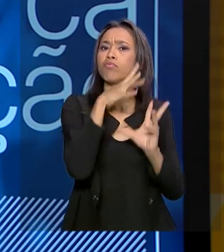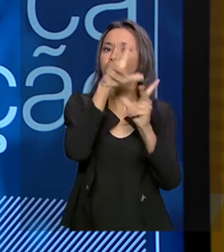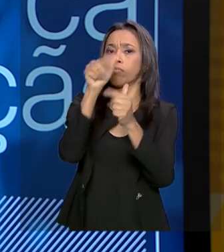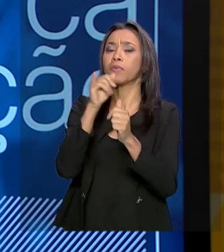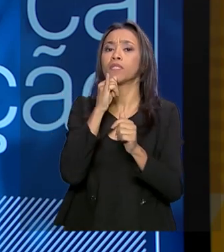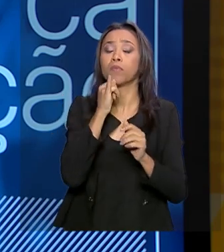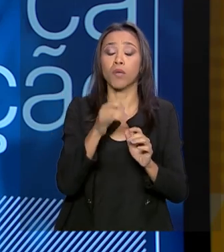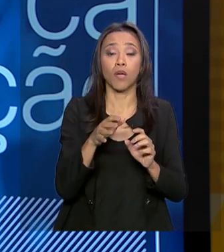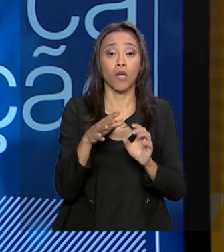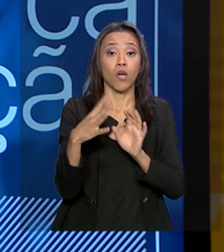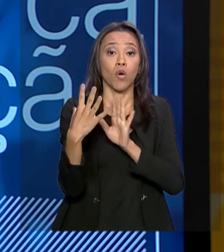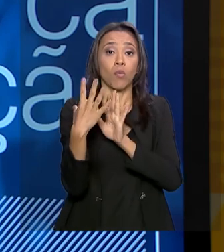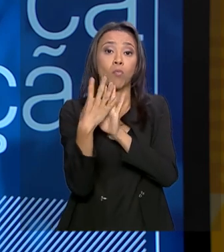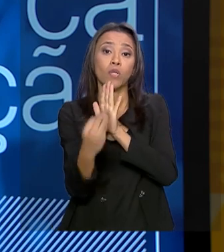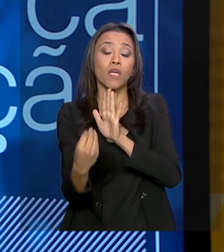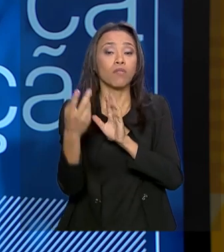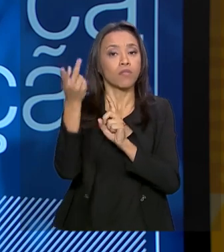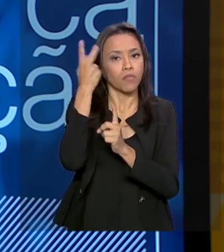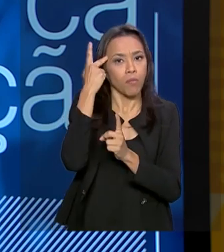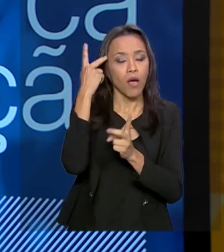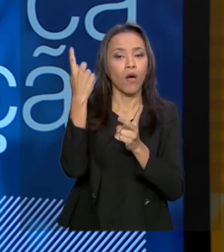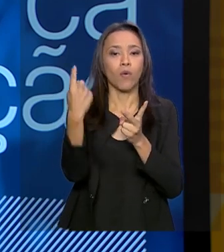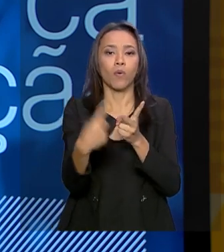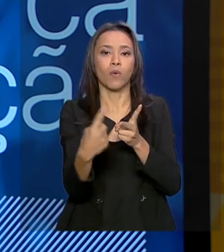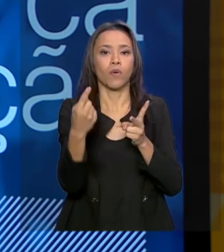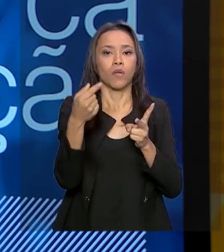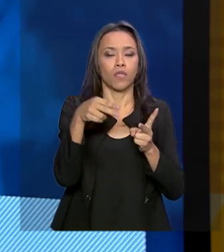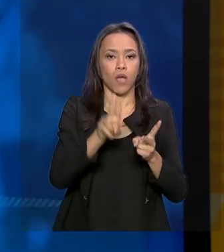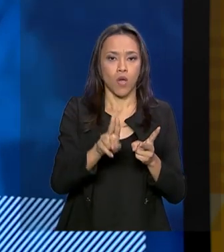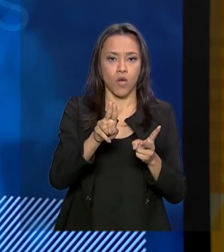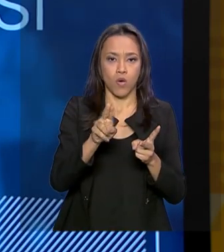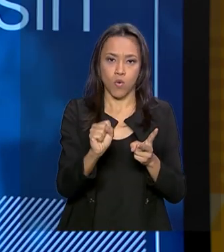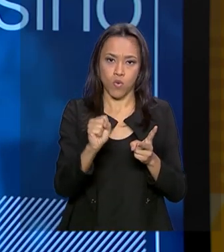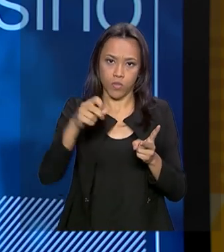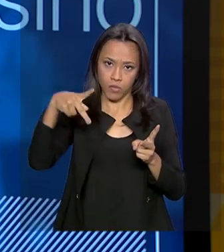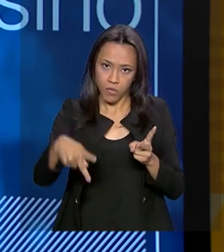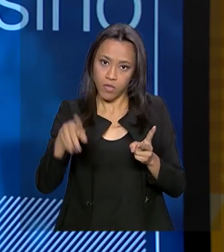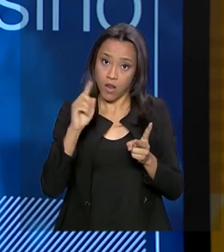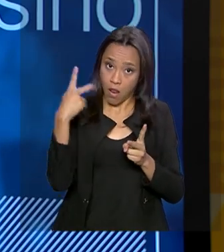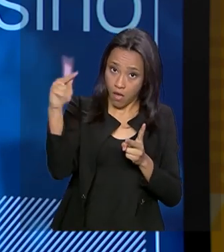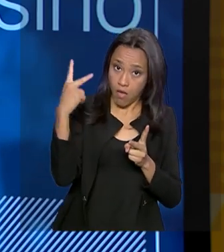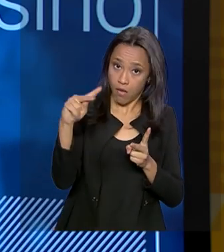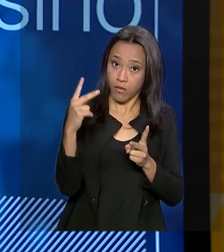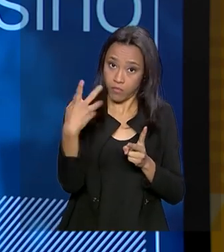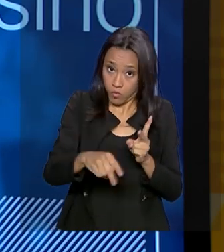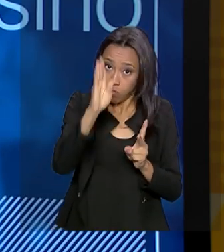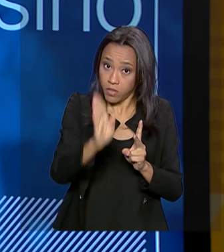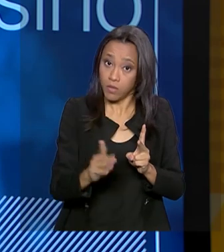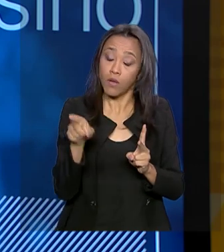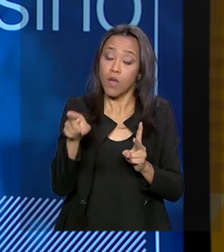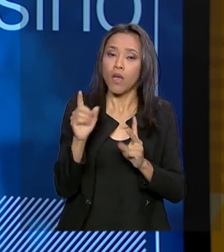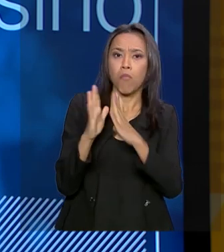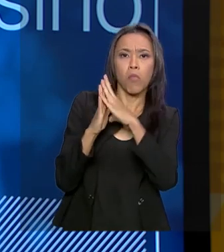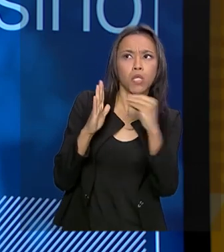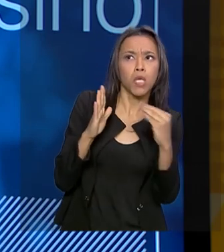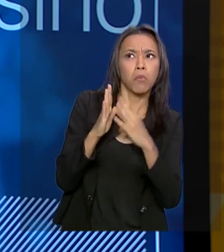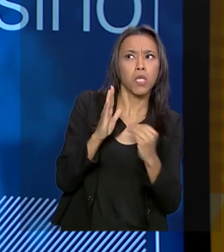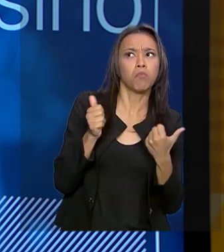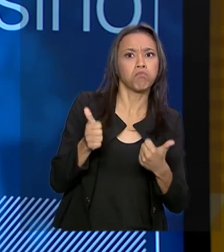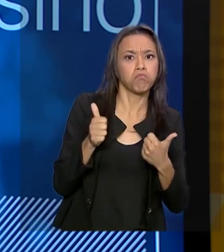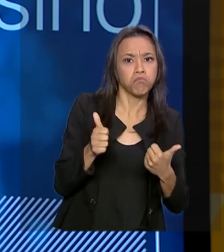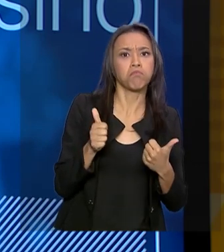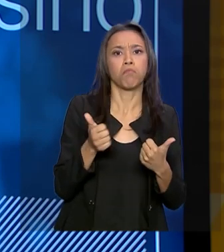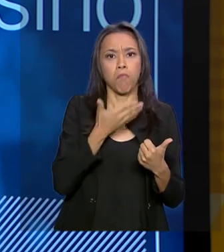de São Paulo, Unicamp, USP, que acabam tendo limitado as despesas de pessoal e alocado mais recursos nas pesquisas.